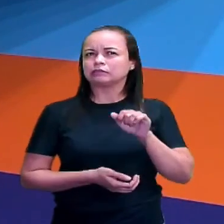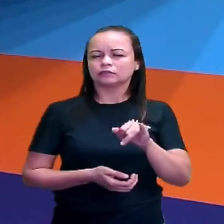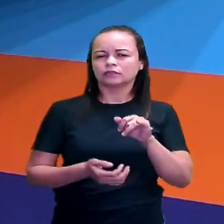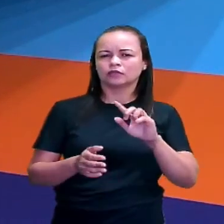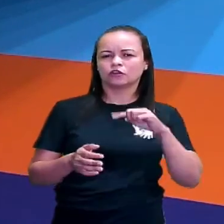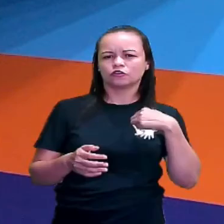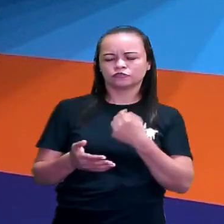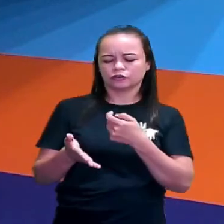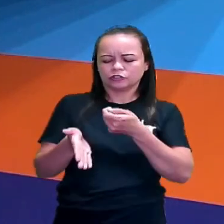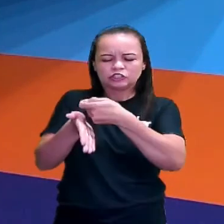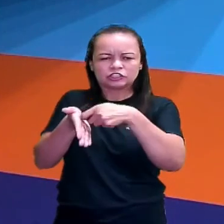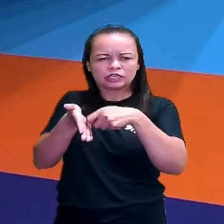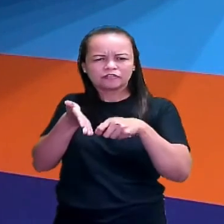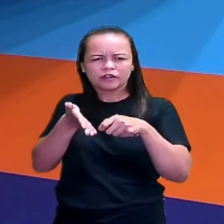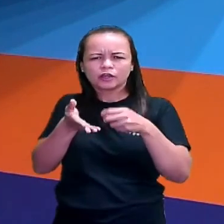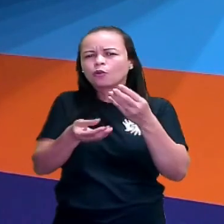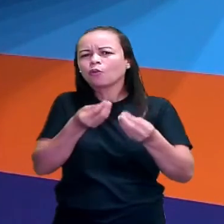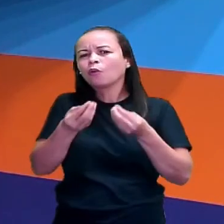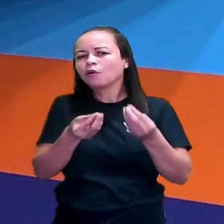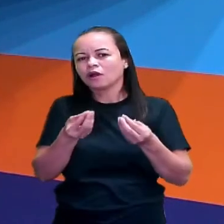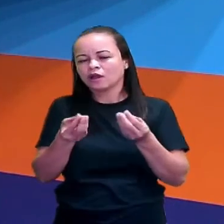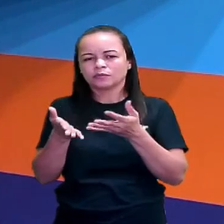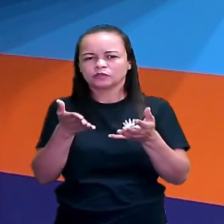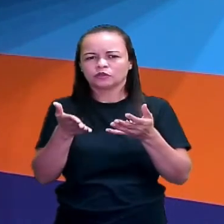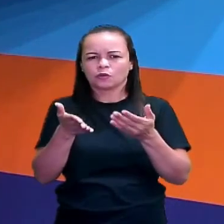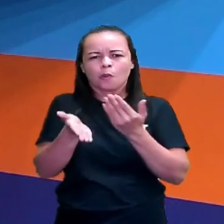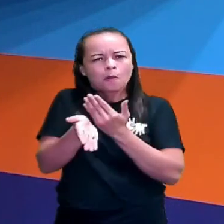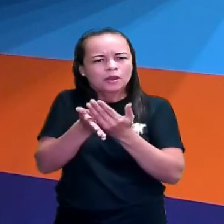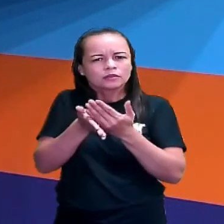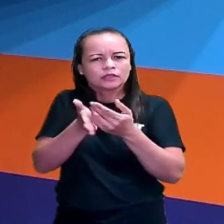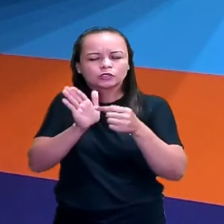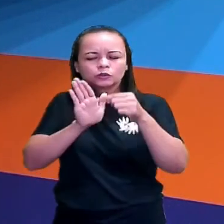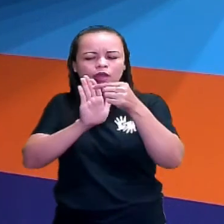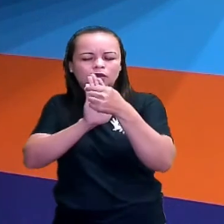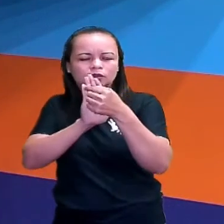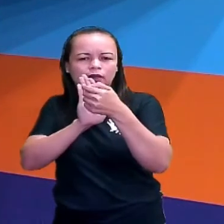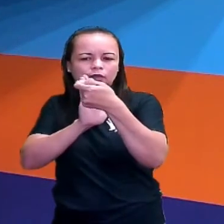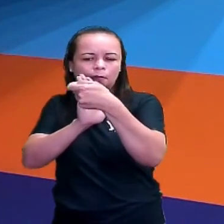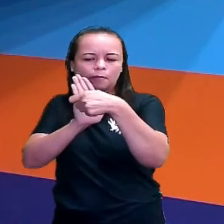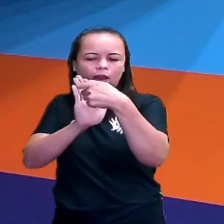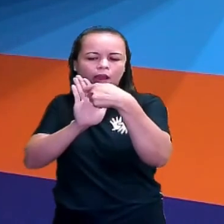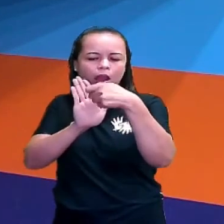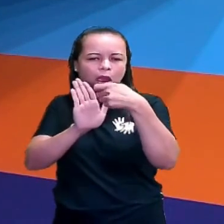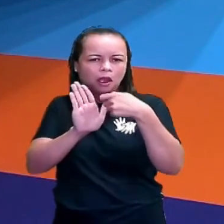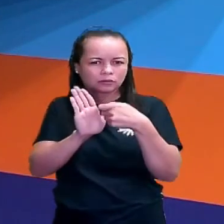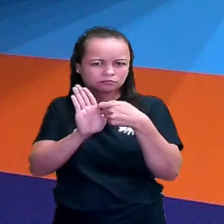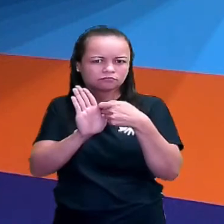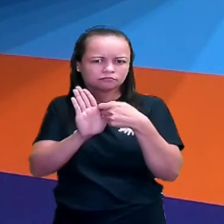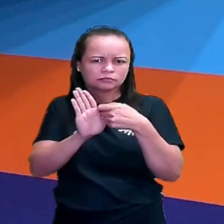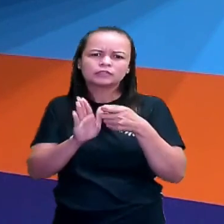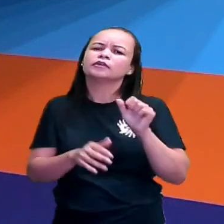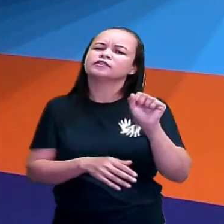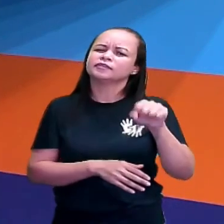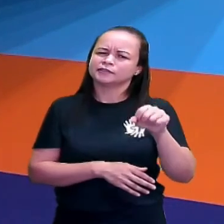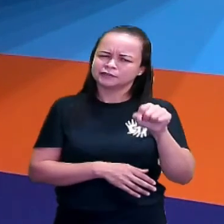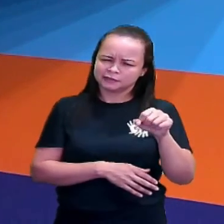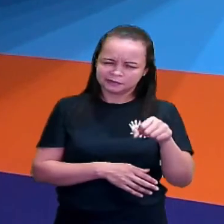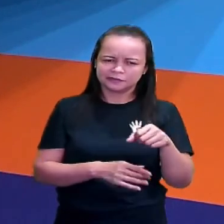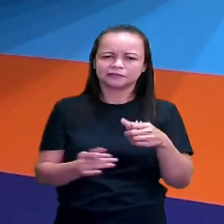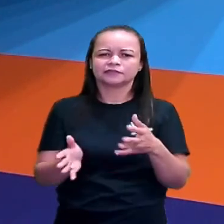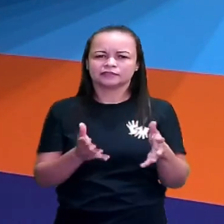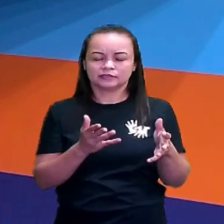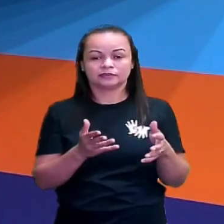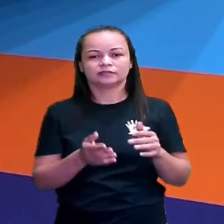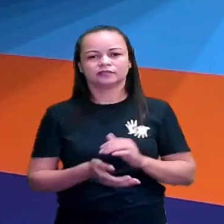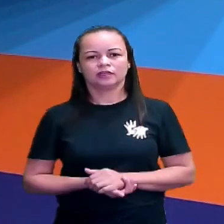A gente escreve também começando da esquerda e depois pra direita? Sim, professora, isso mesmo.